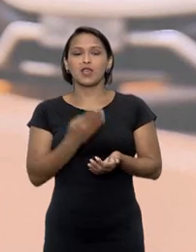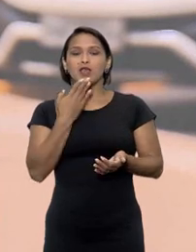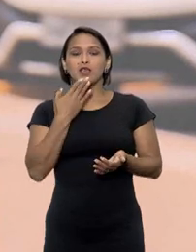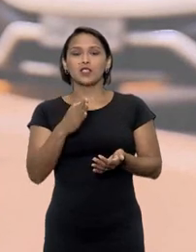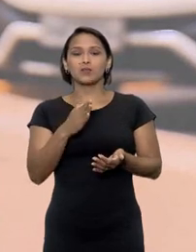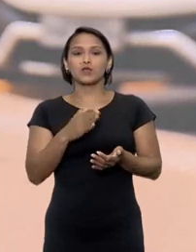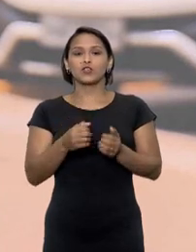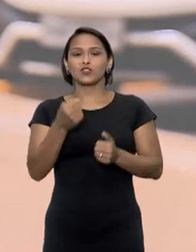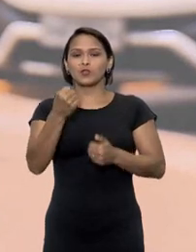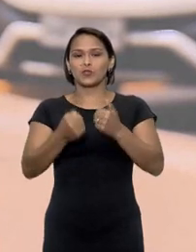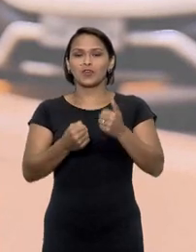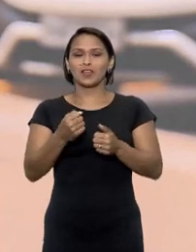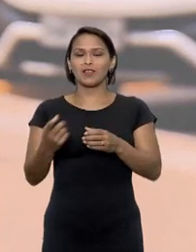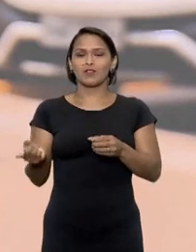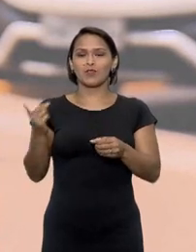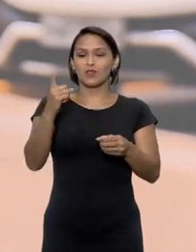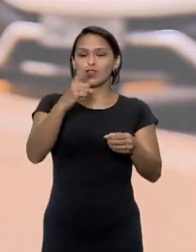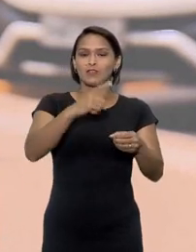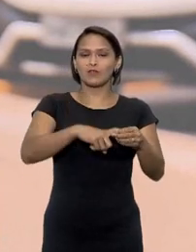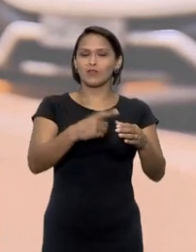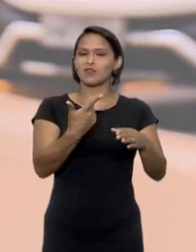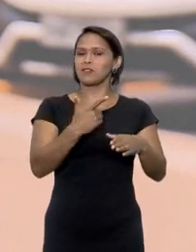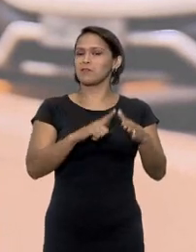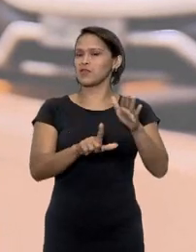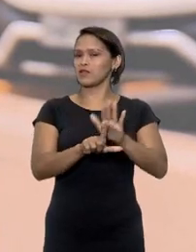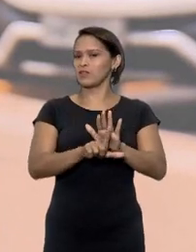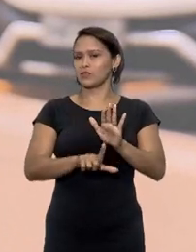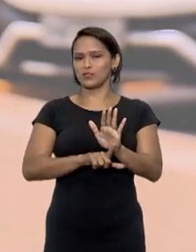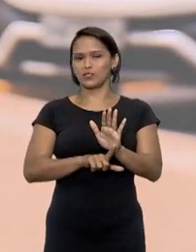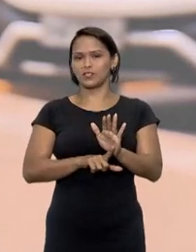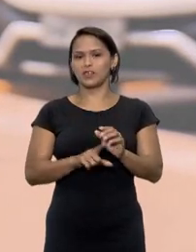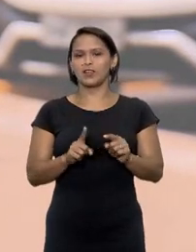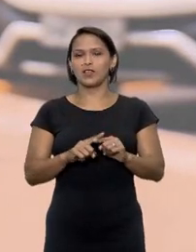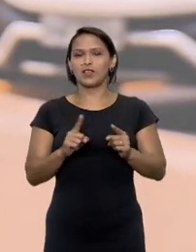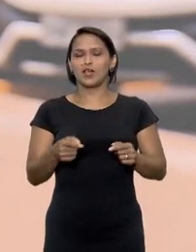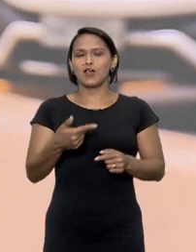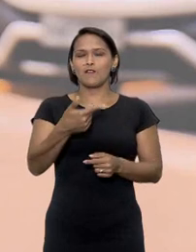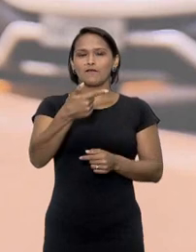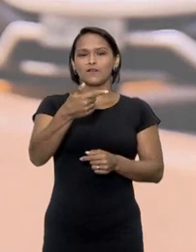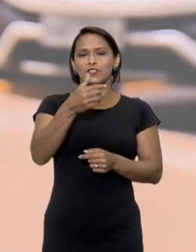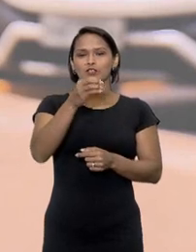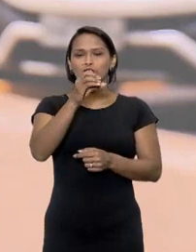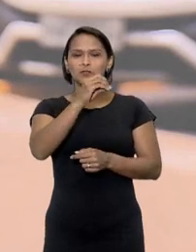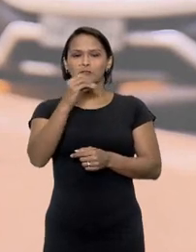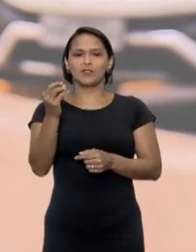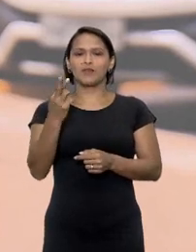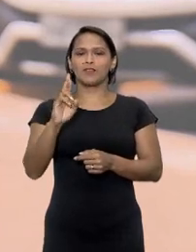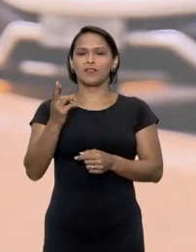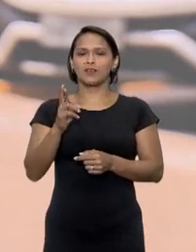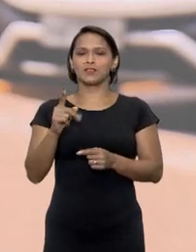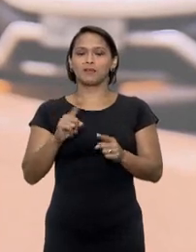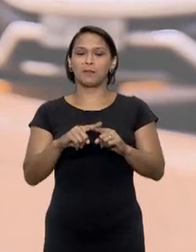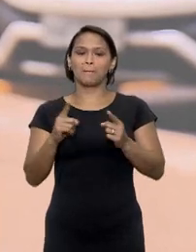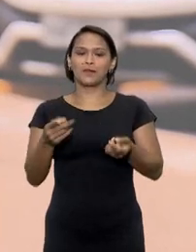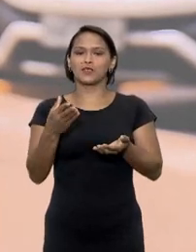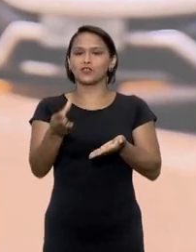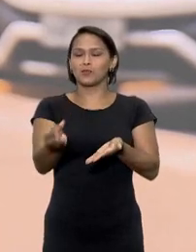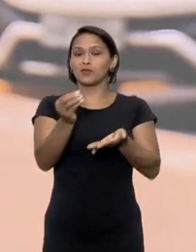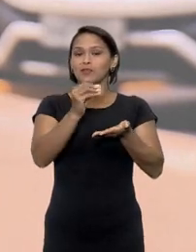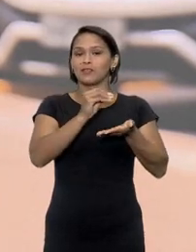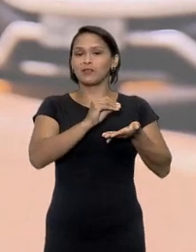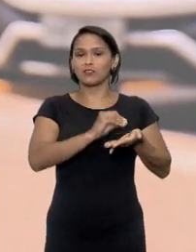do carro mas ele não foi encontrado na época o veículo era avaliado em 21 mil reais como não conseguiu